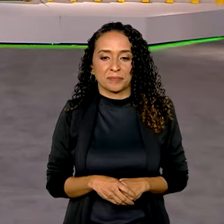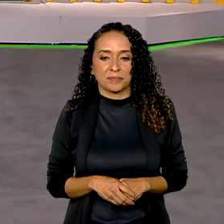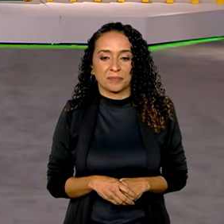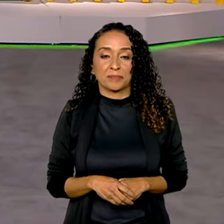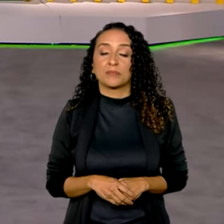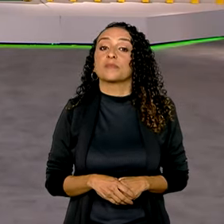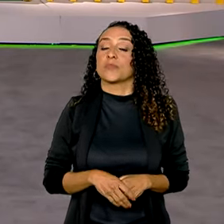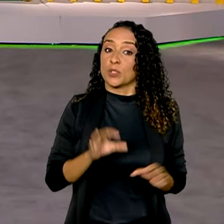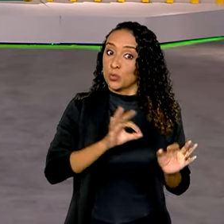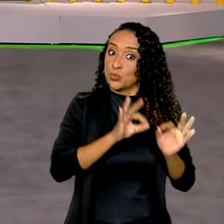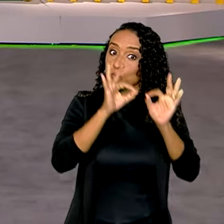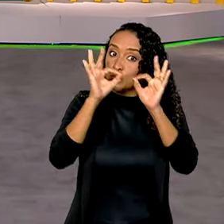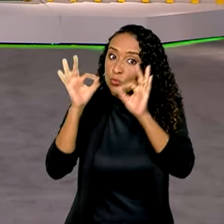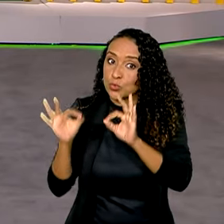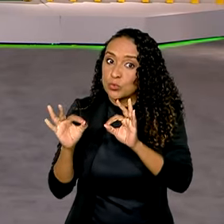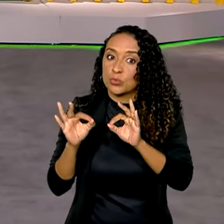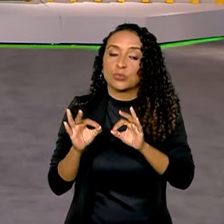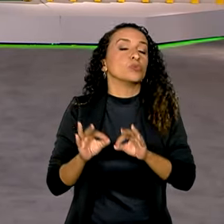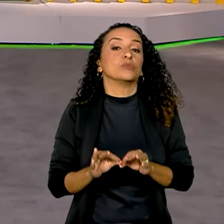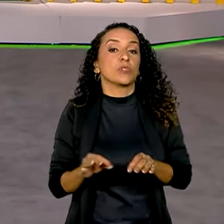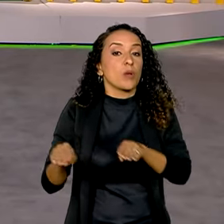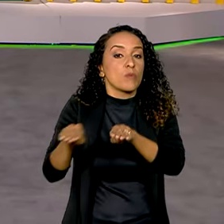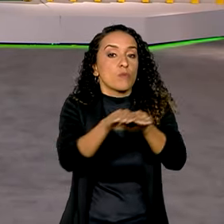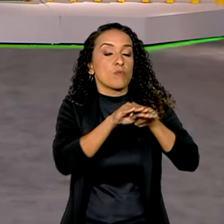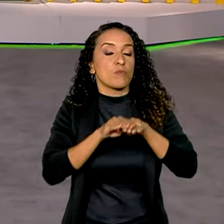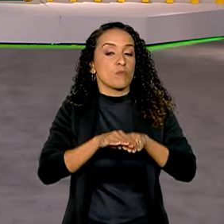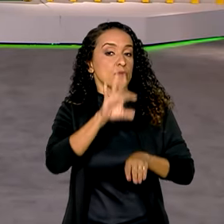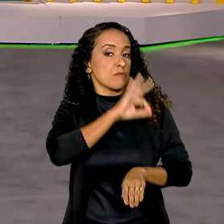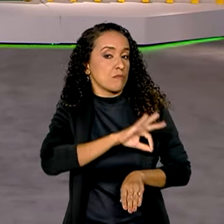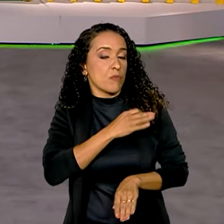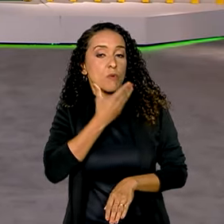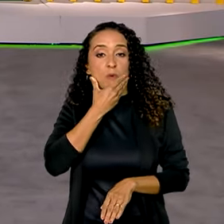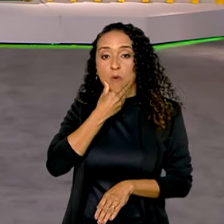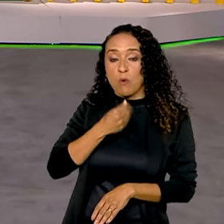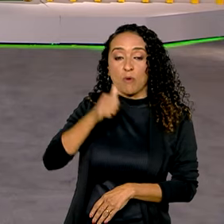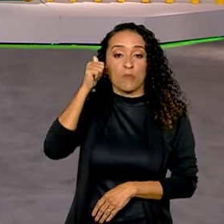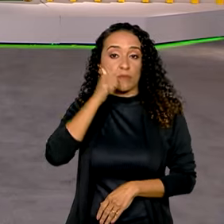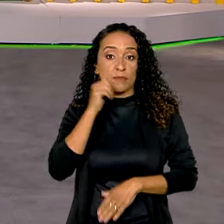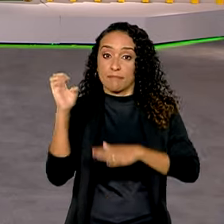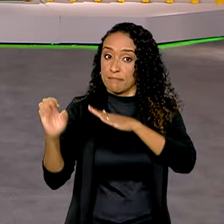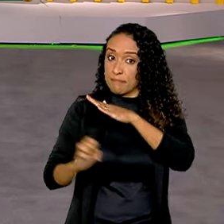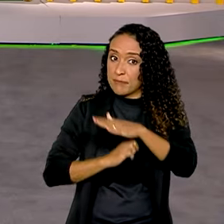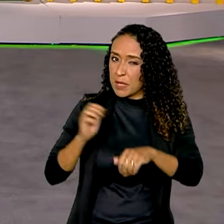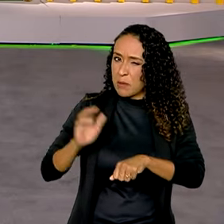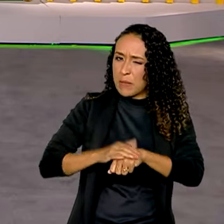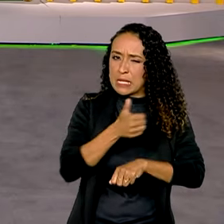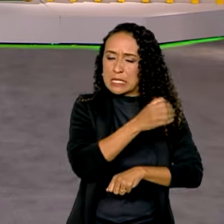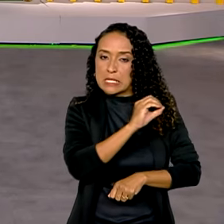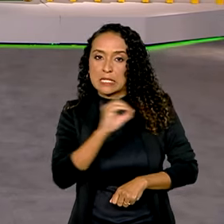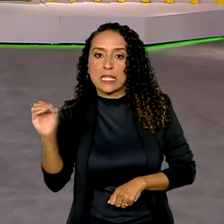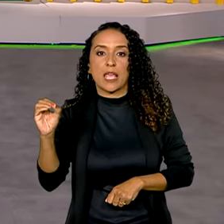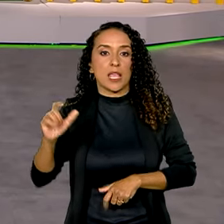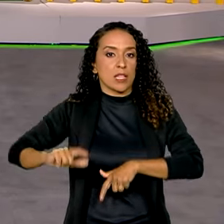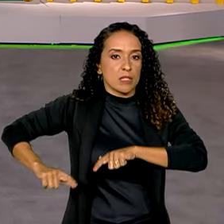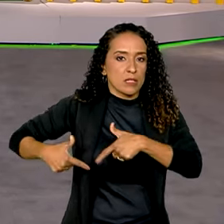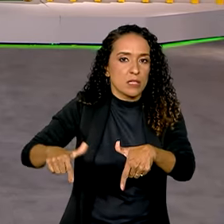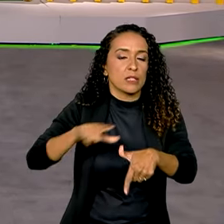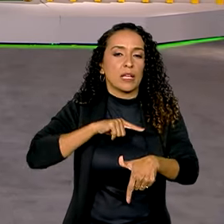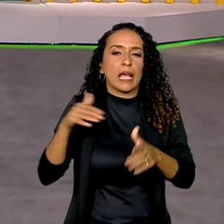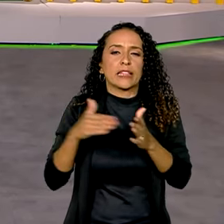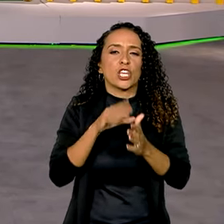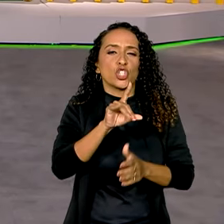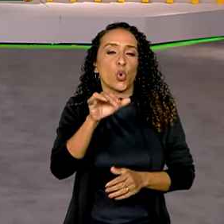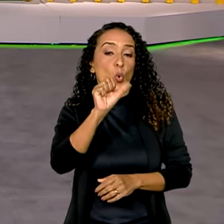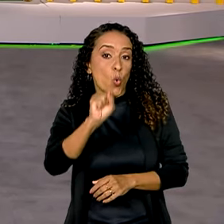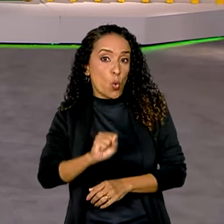E de olho na igualdade salarial entre homens e mulheres, empresas com mais de 100 funcionários têm até o dia